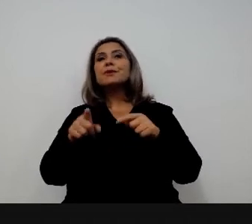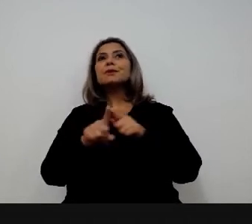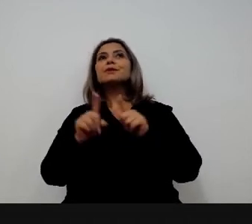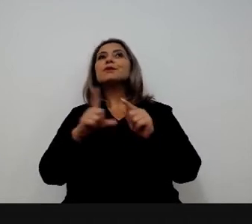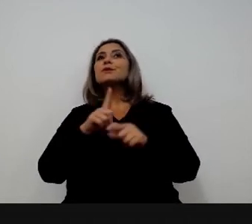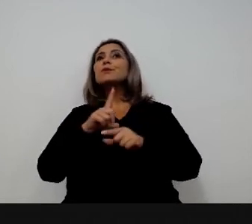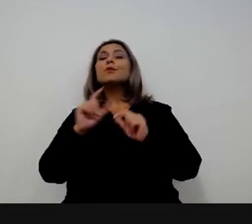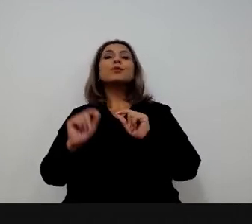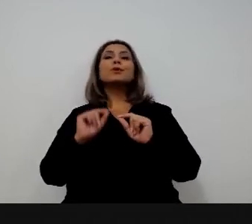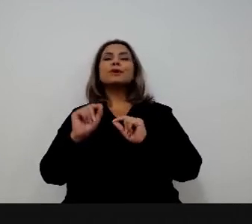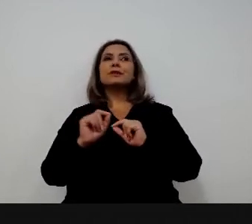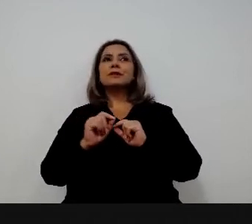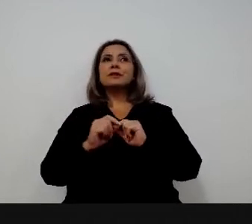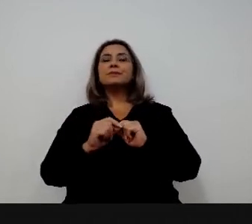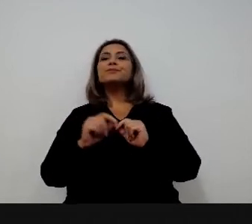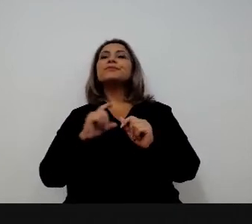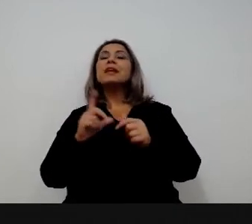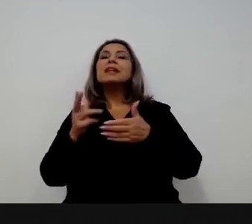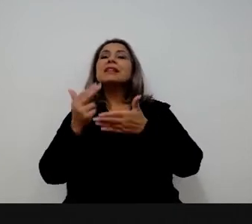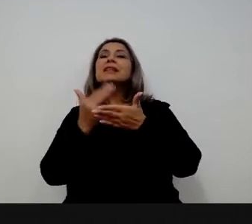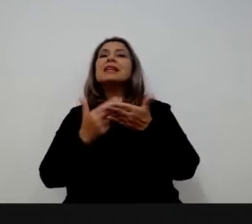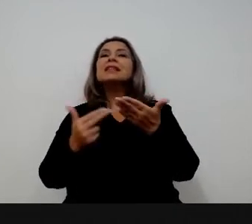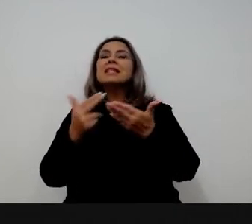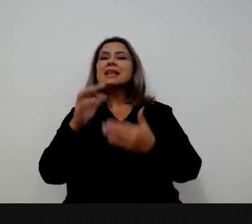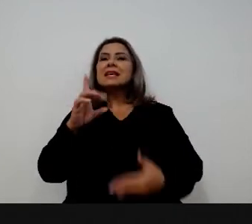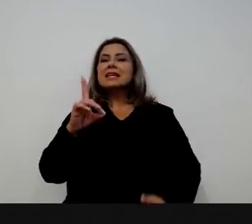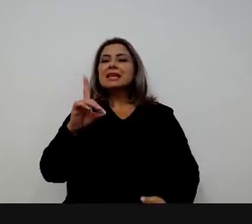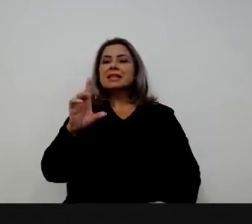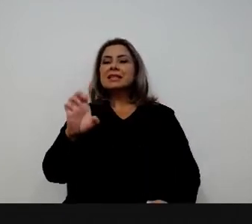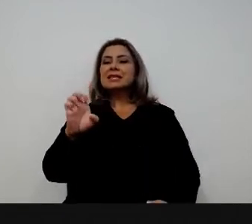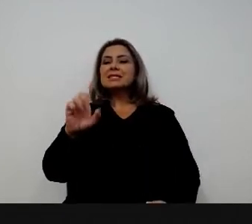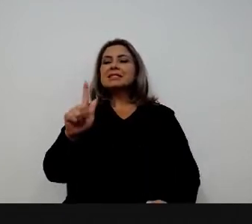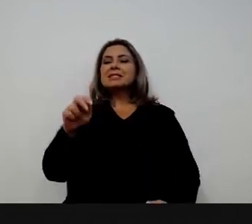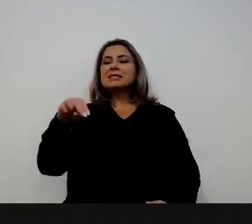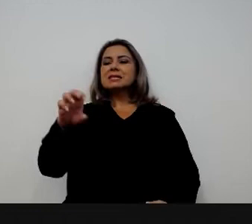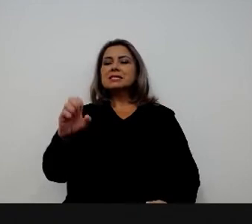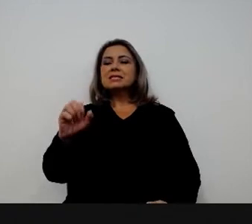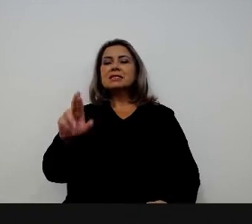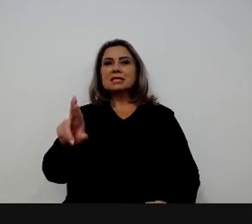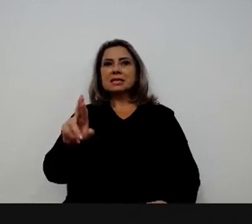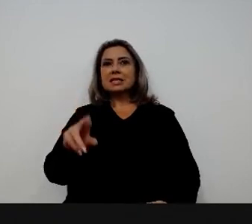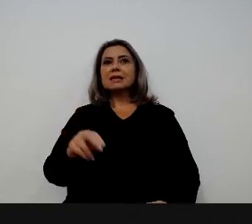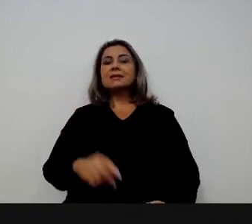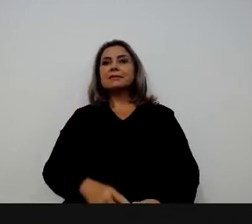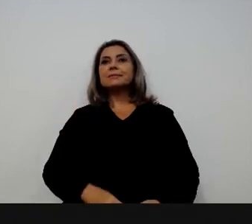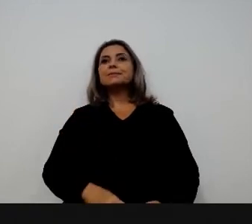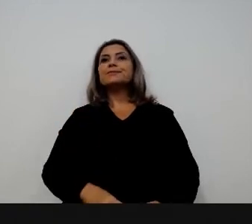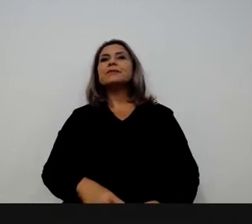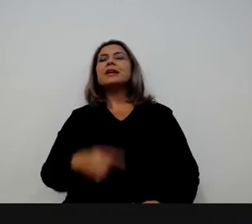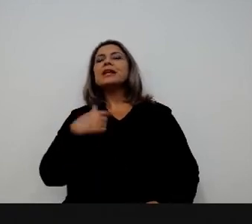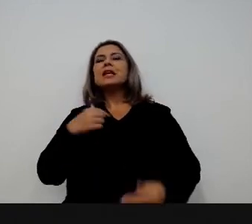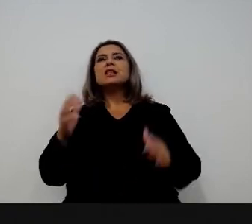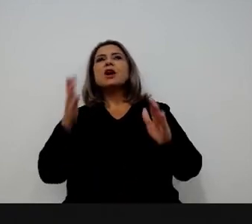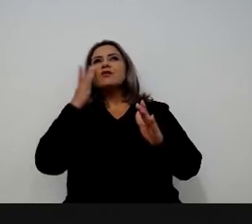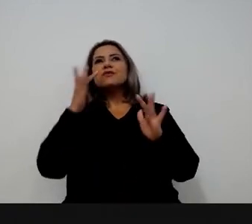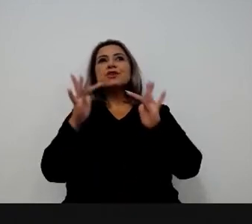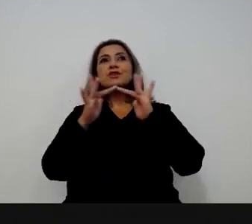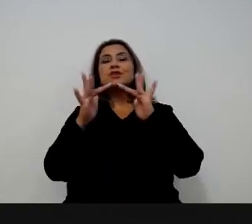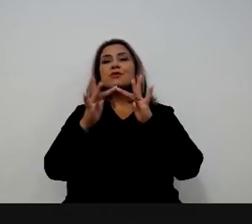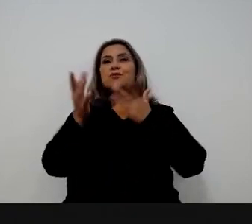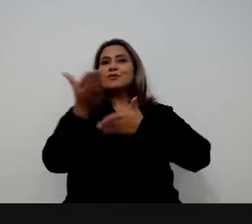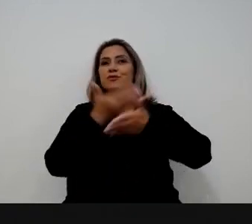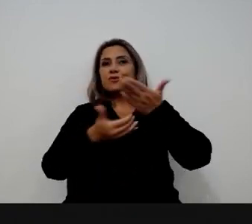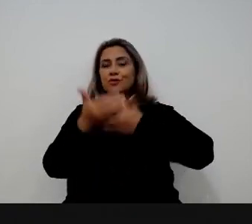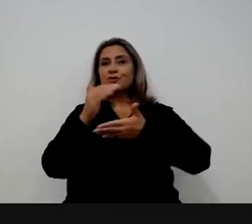existia por ter designer de interface, UX. E a Secretaria de Governo Digital